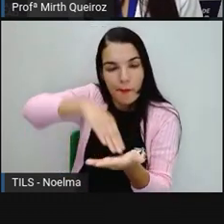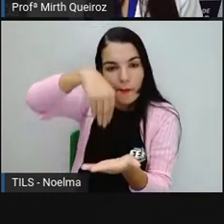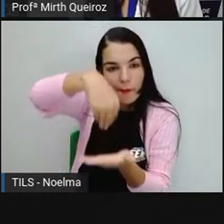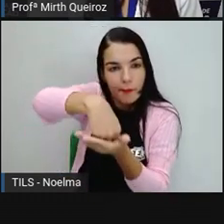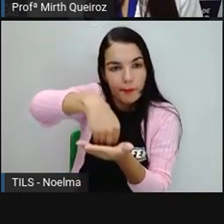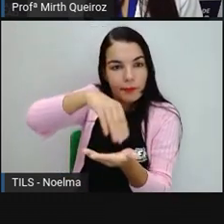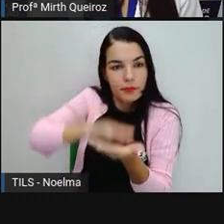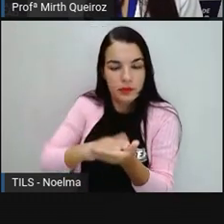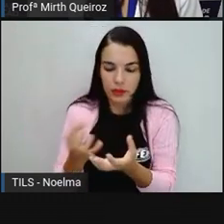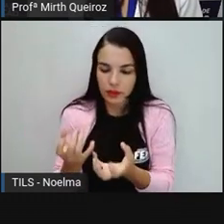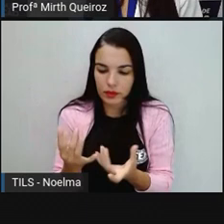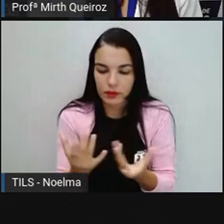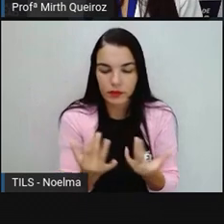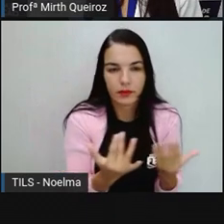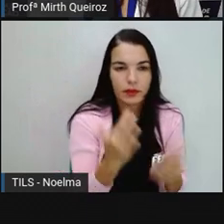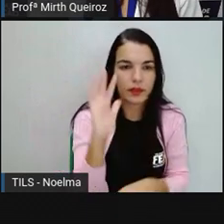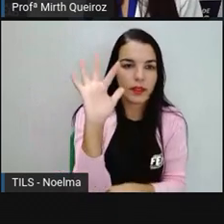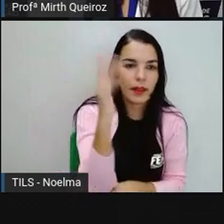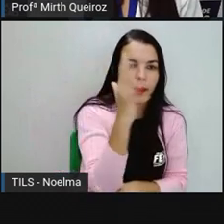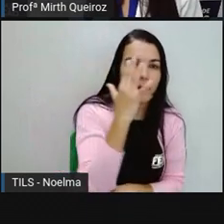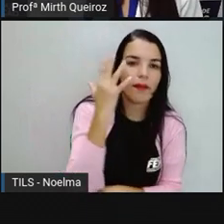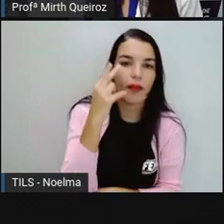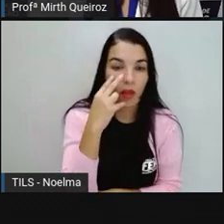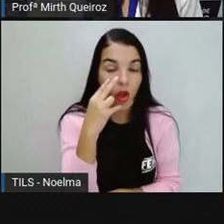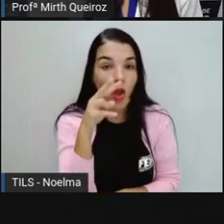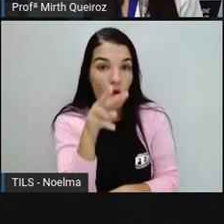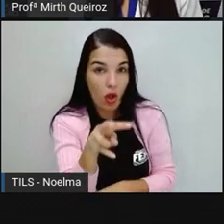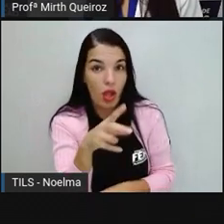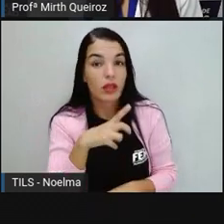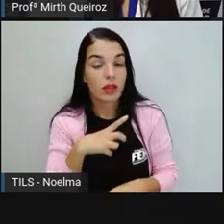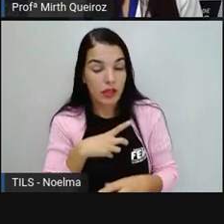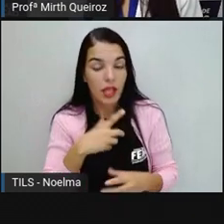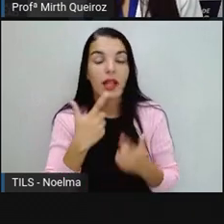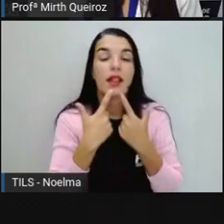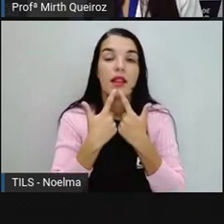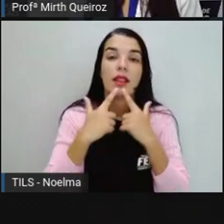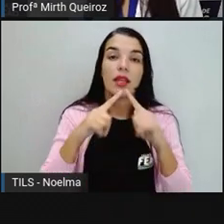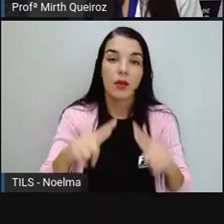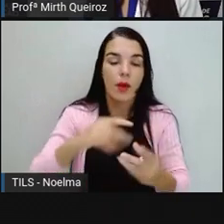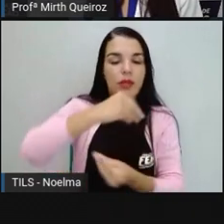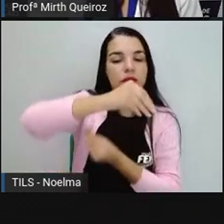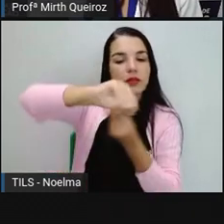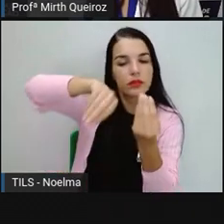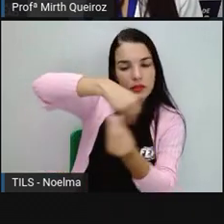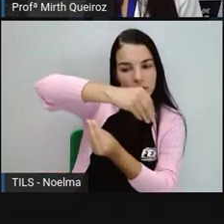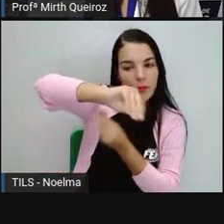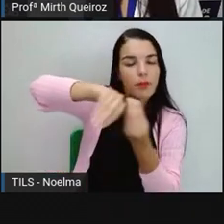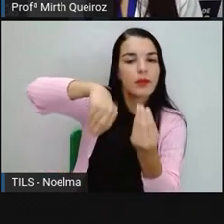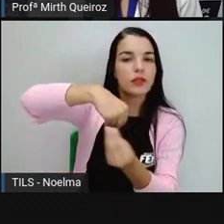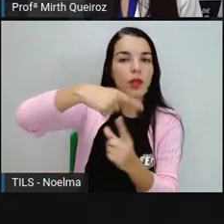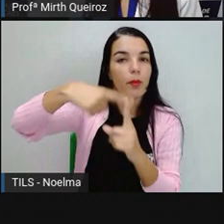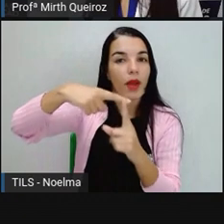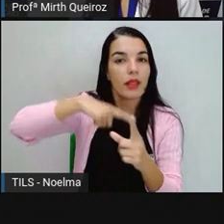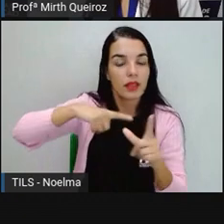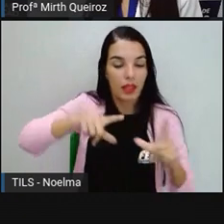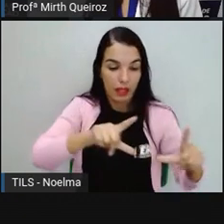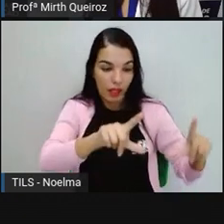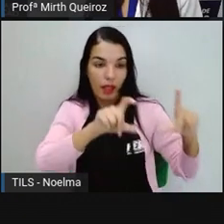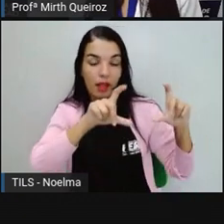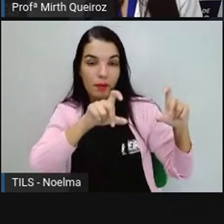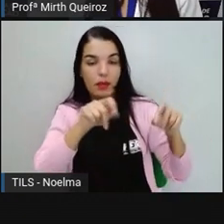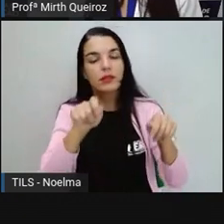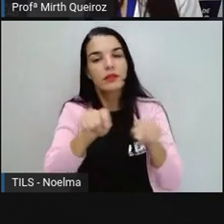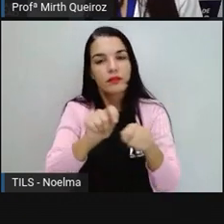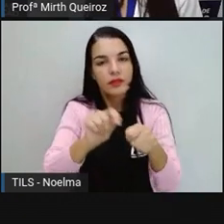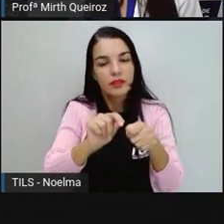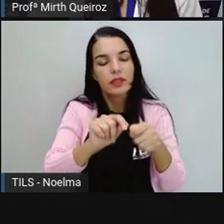o sinal de proibição em uma pessoa andando. Então, neste caso, nós temos a imagem e a escrita.